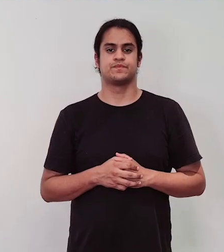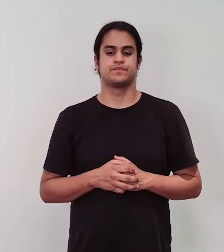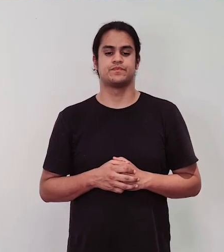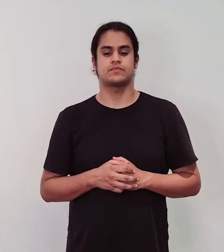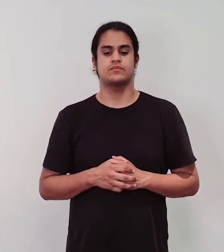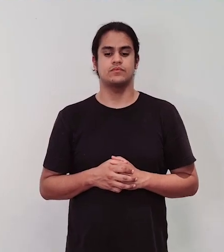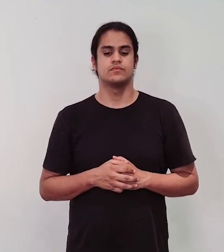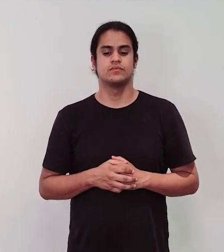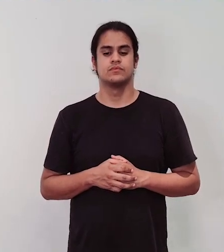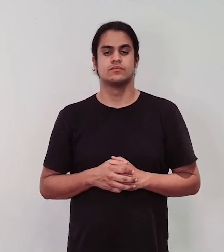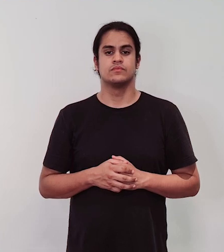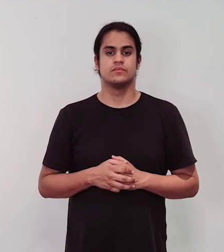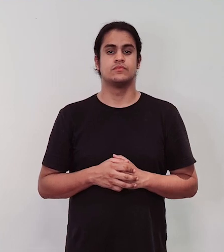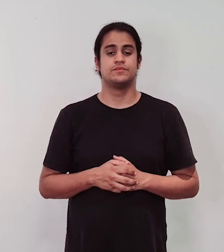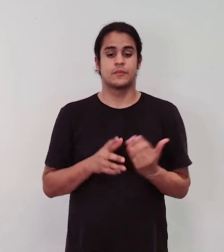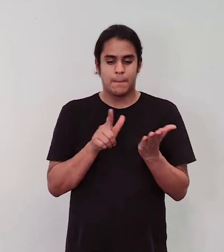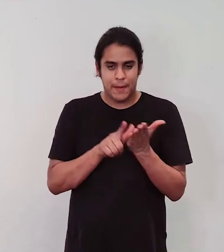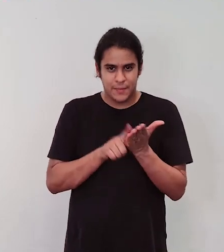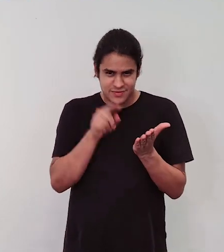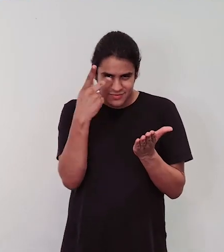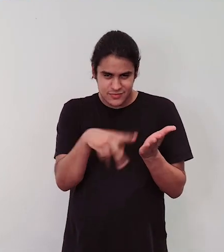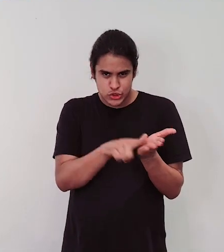vou usar um papel jornal